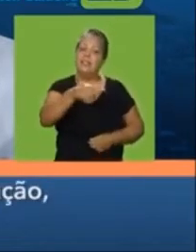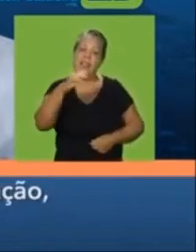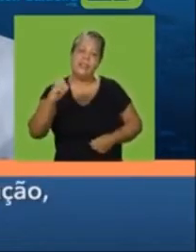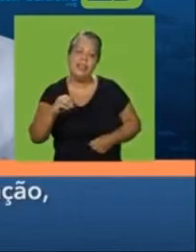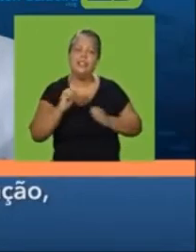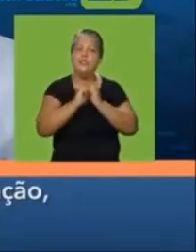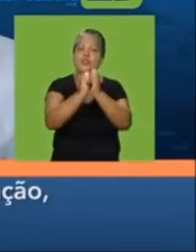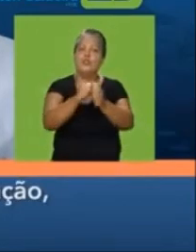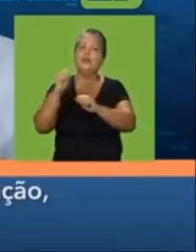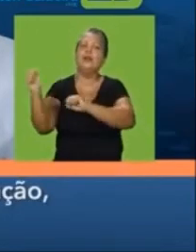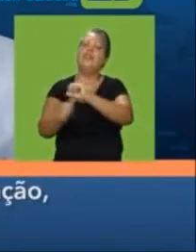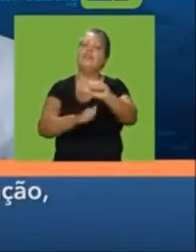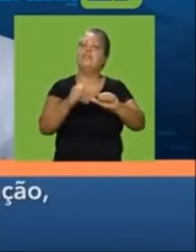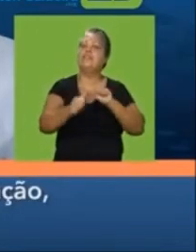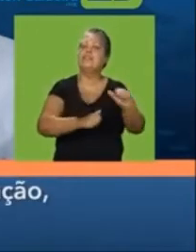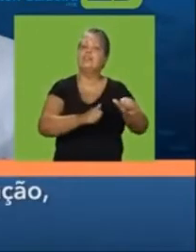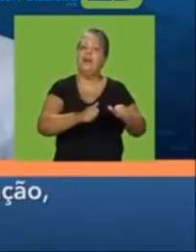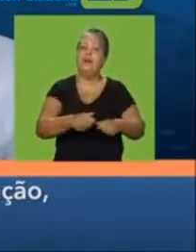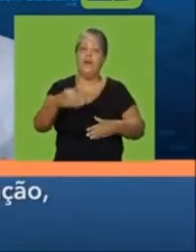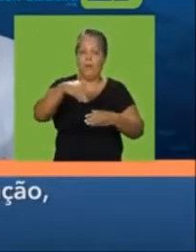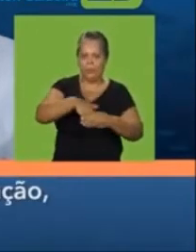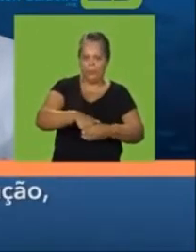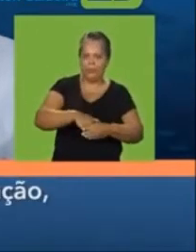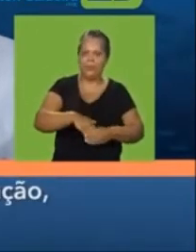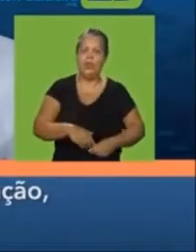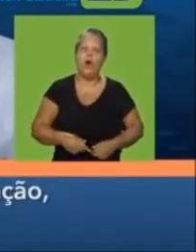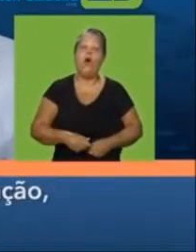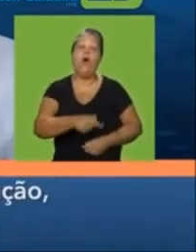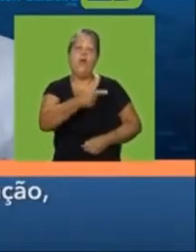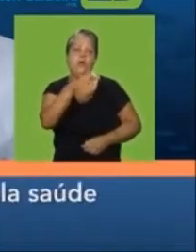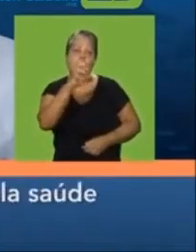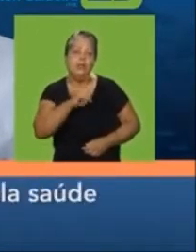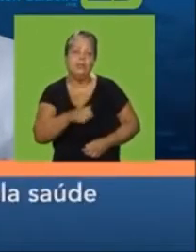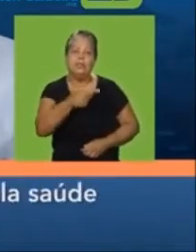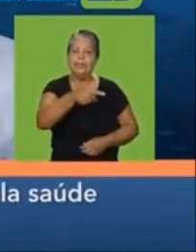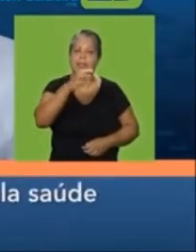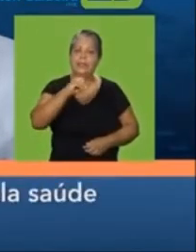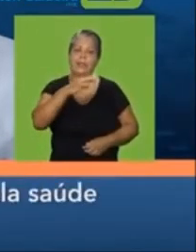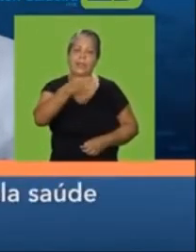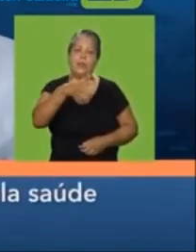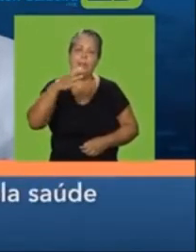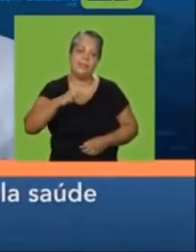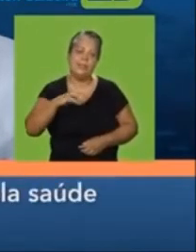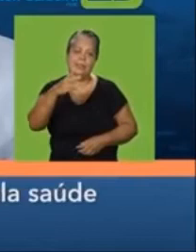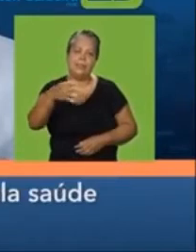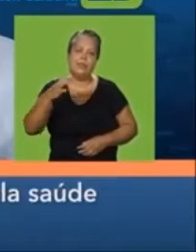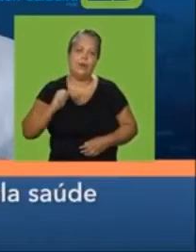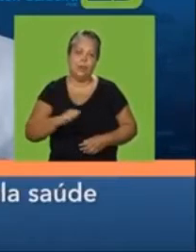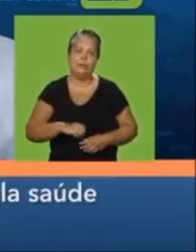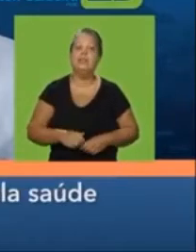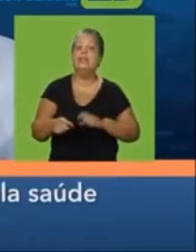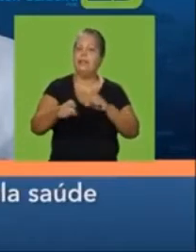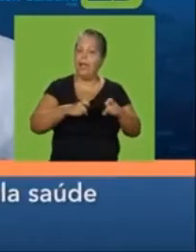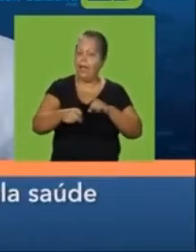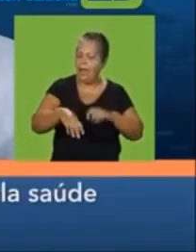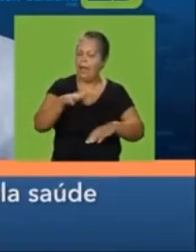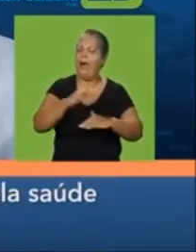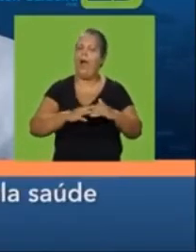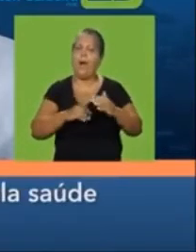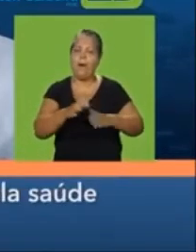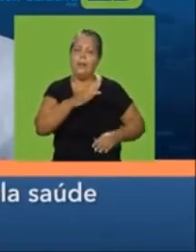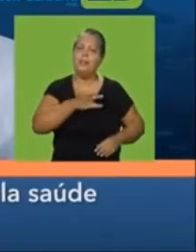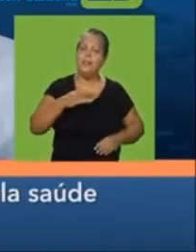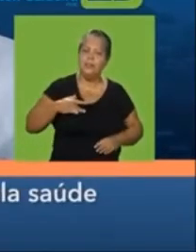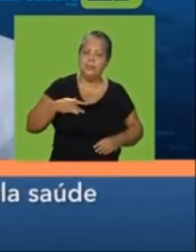70170, junto para a renovação, conto com seu voto. Lourdes Lisboa, 7404, guerreiro e